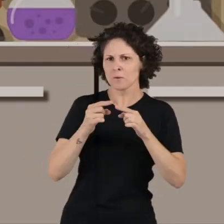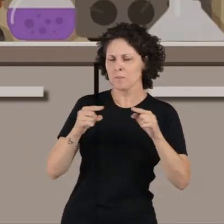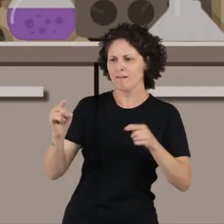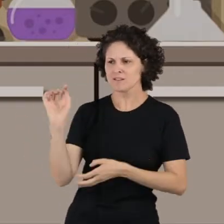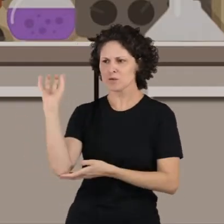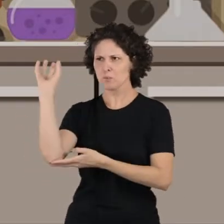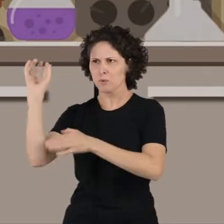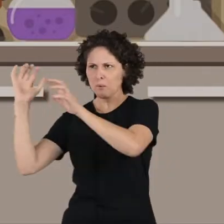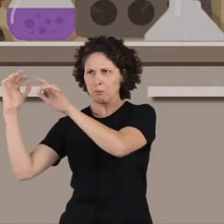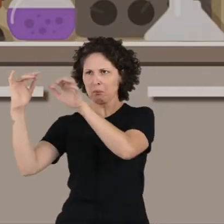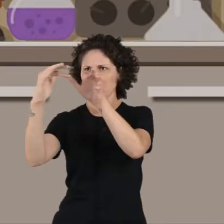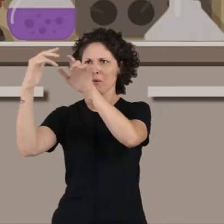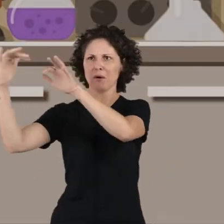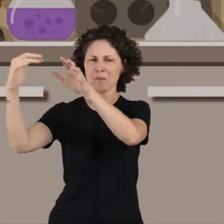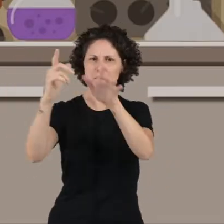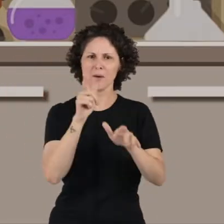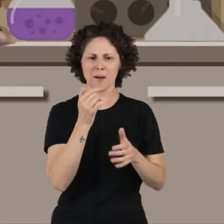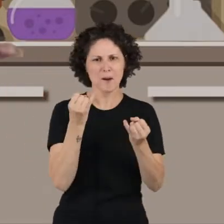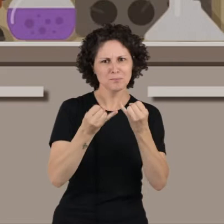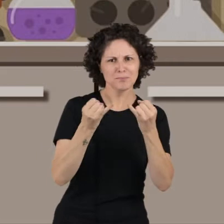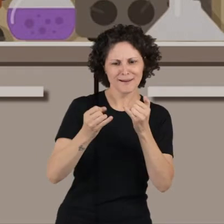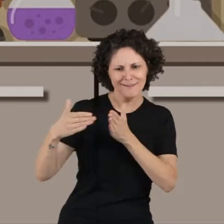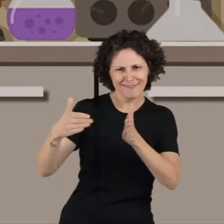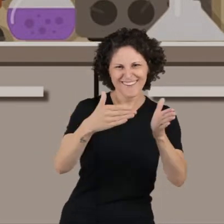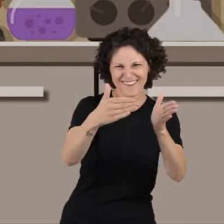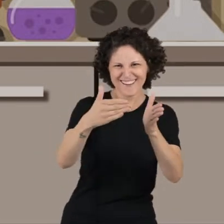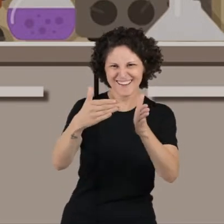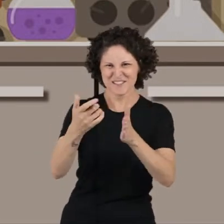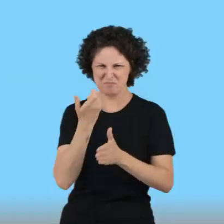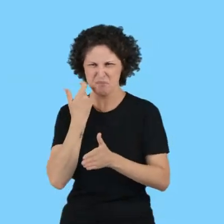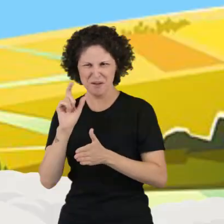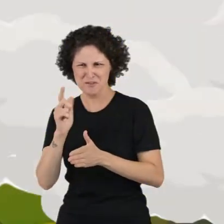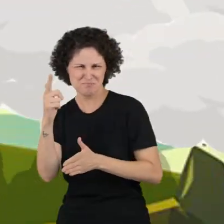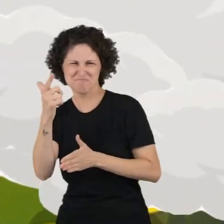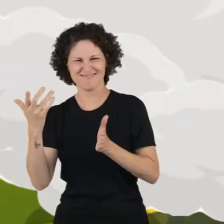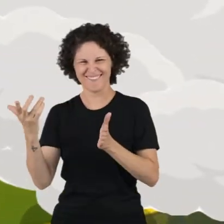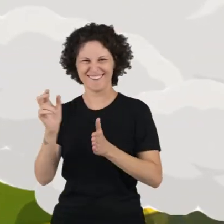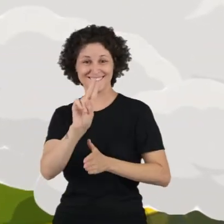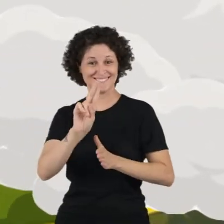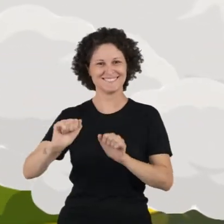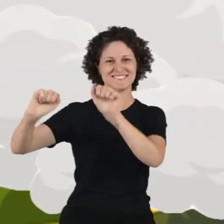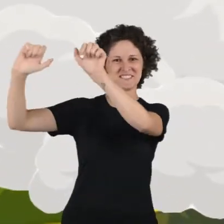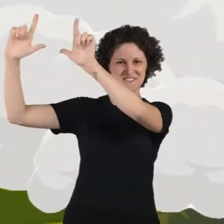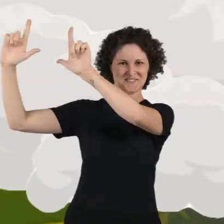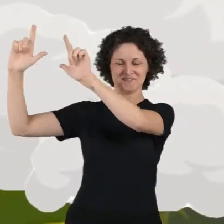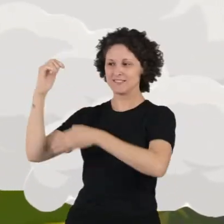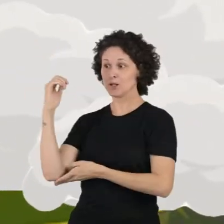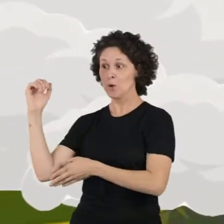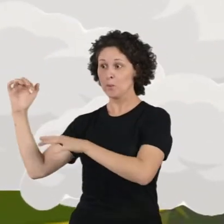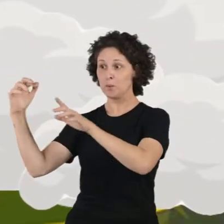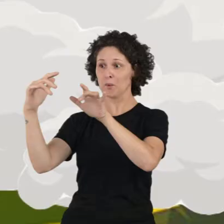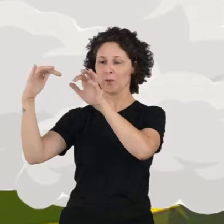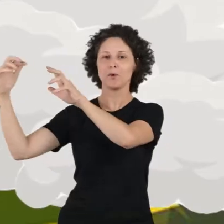eles não possuem margem, não possuem peixes e muito menos asas para voar. Os chamados rios aéreos são grandes